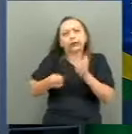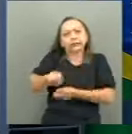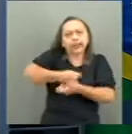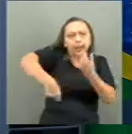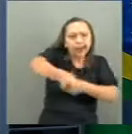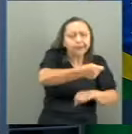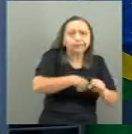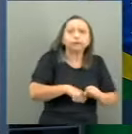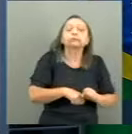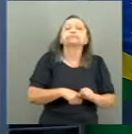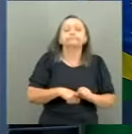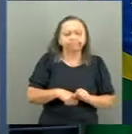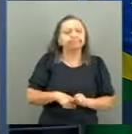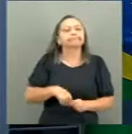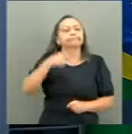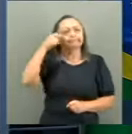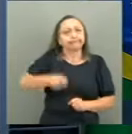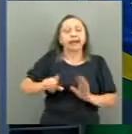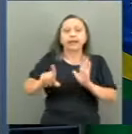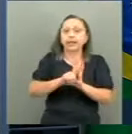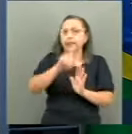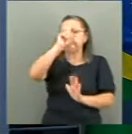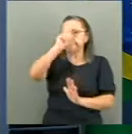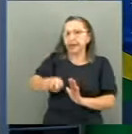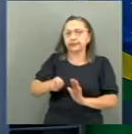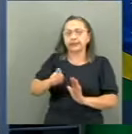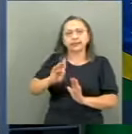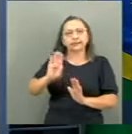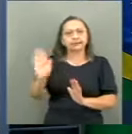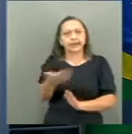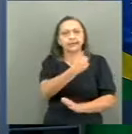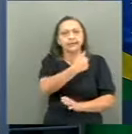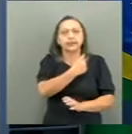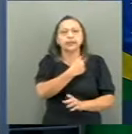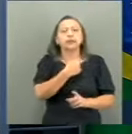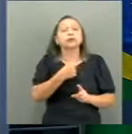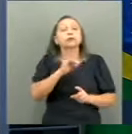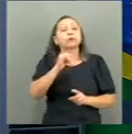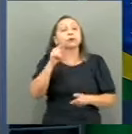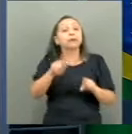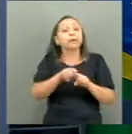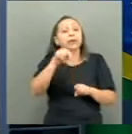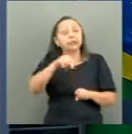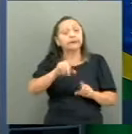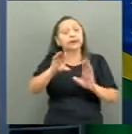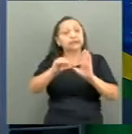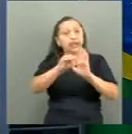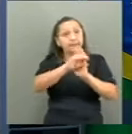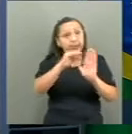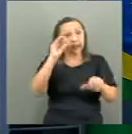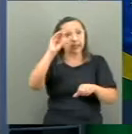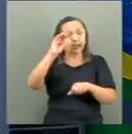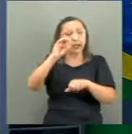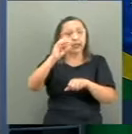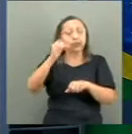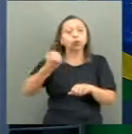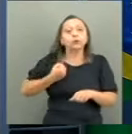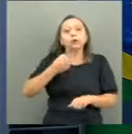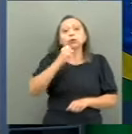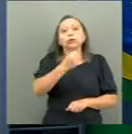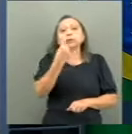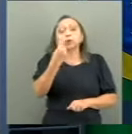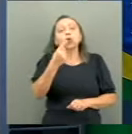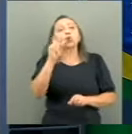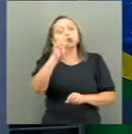pode desapropriar. Desapropia onde é encontrado. Então, foi usado para essa emenda 81 o mesmo princípio.